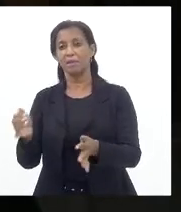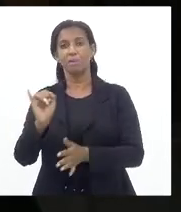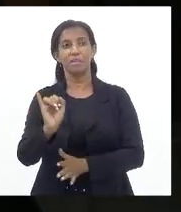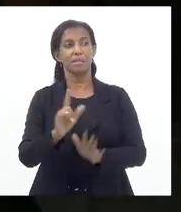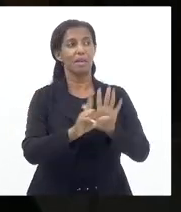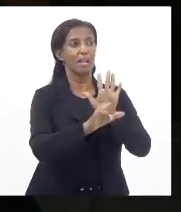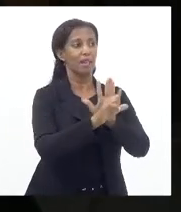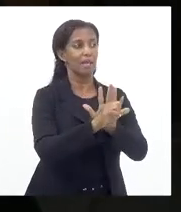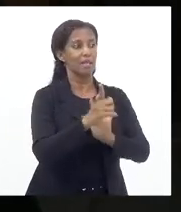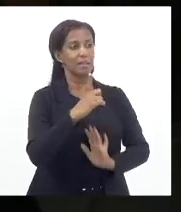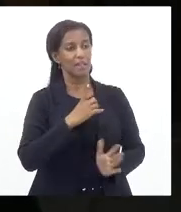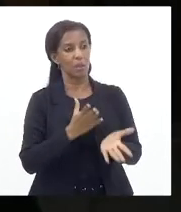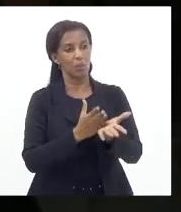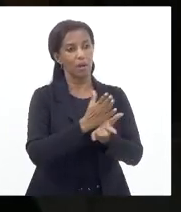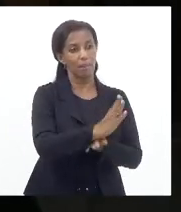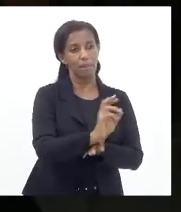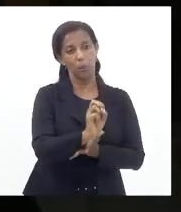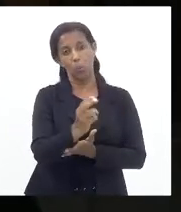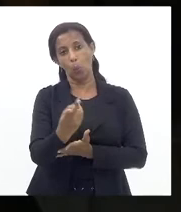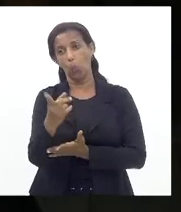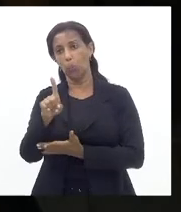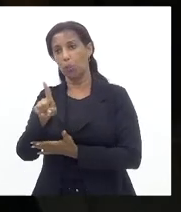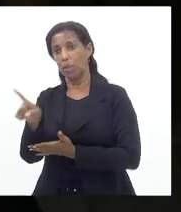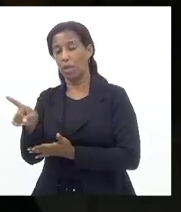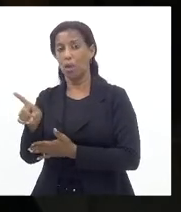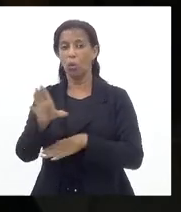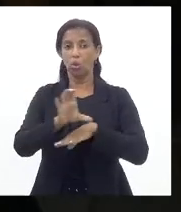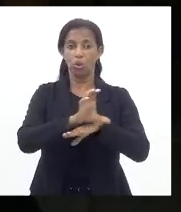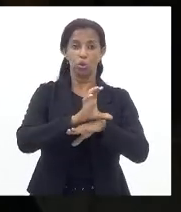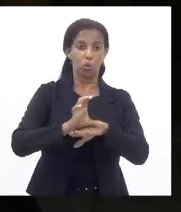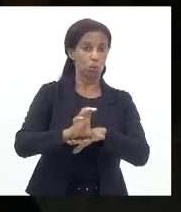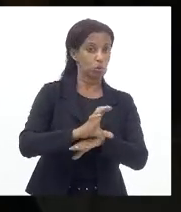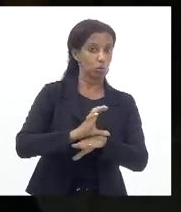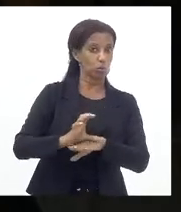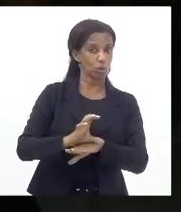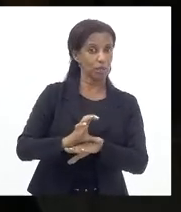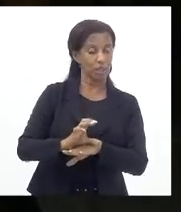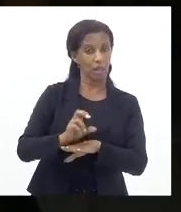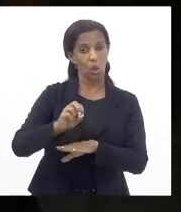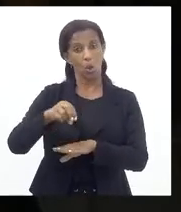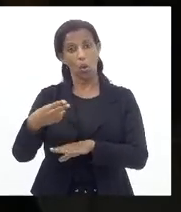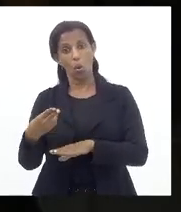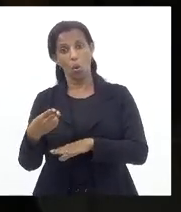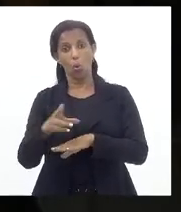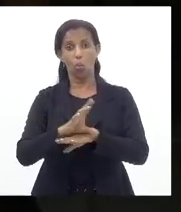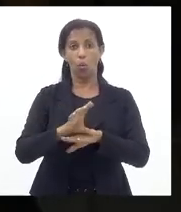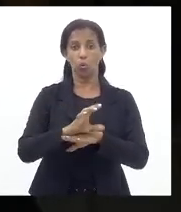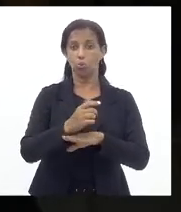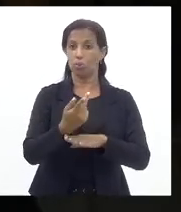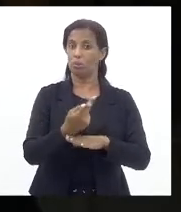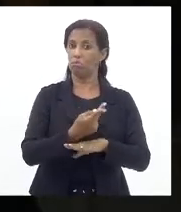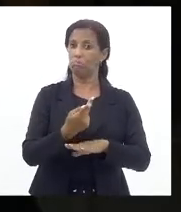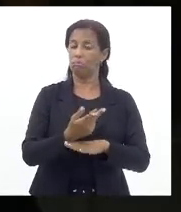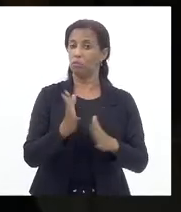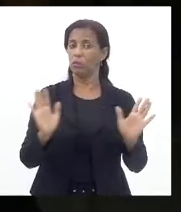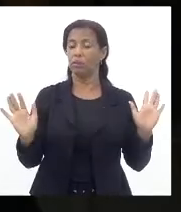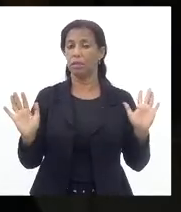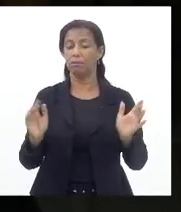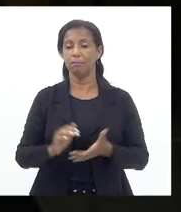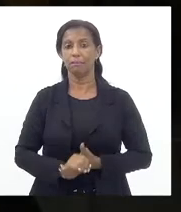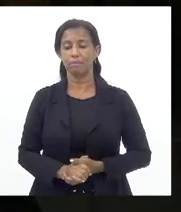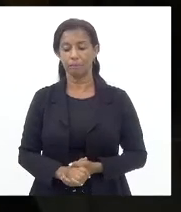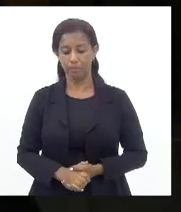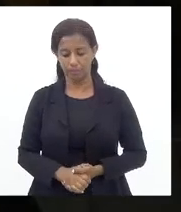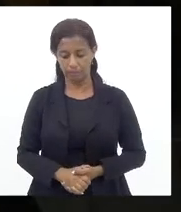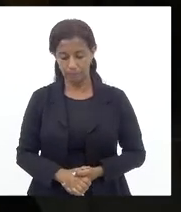viés Ou não tem De constitucionalidade Ou de inconstitucionalidade Dito